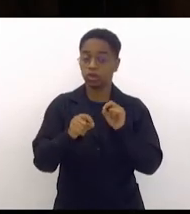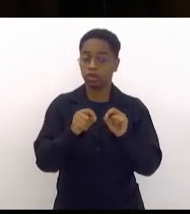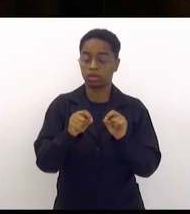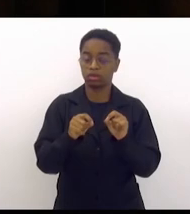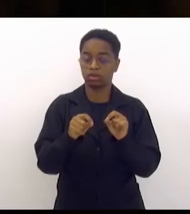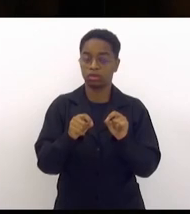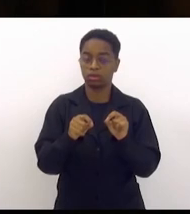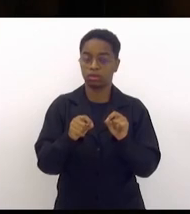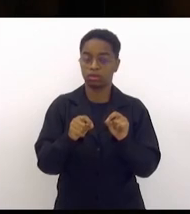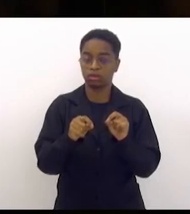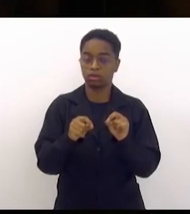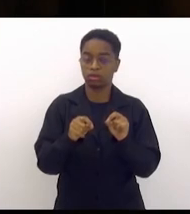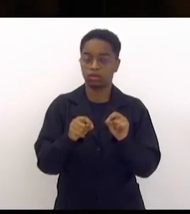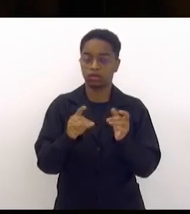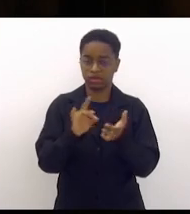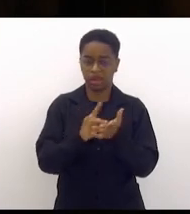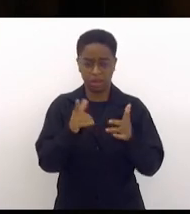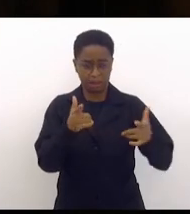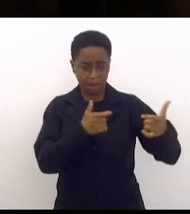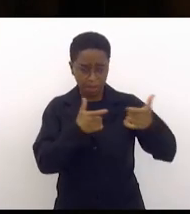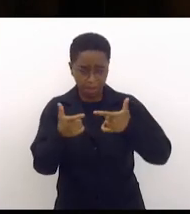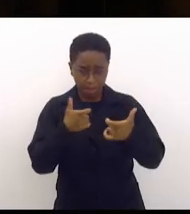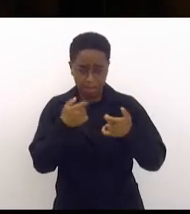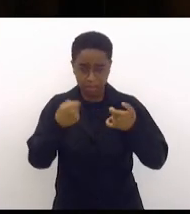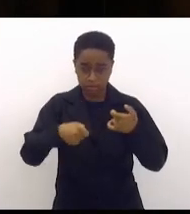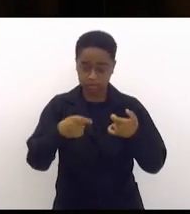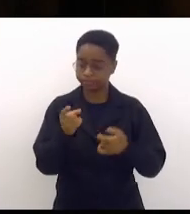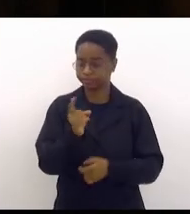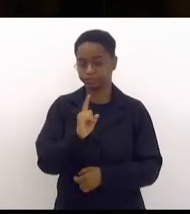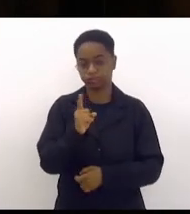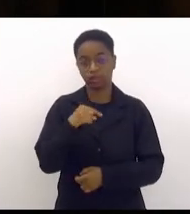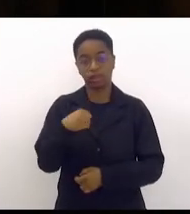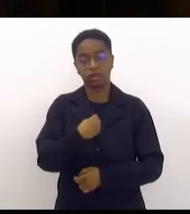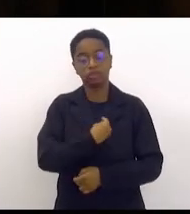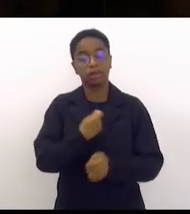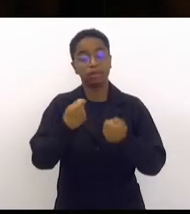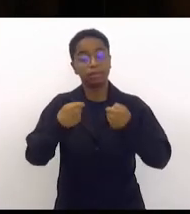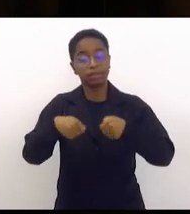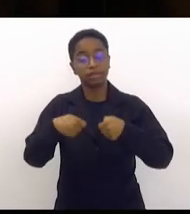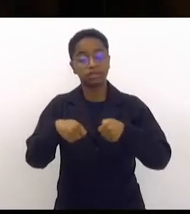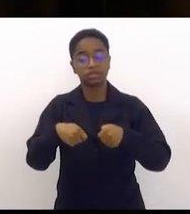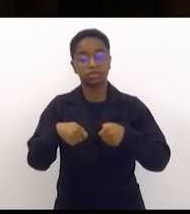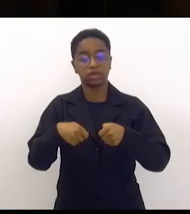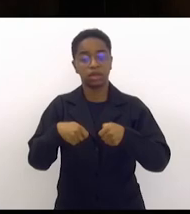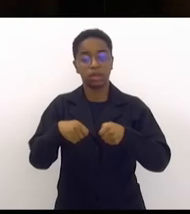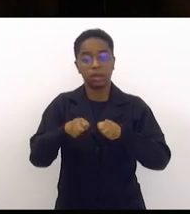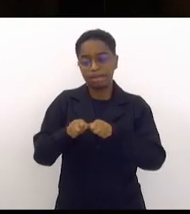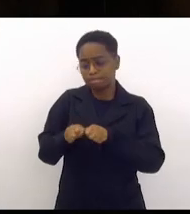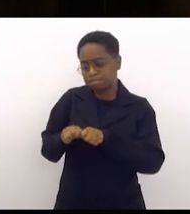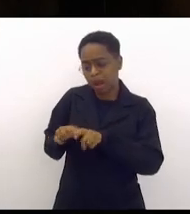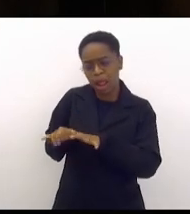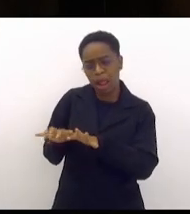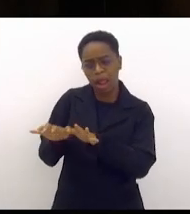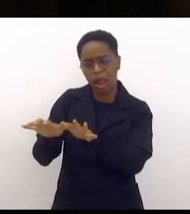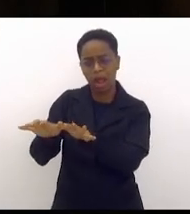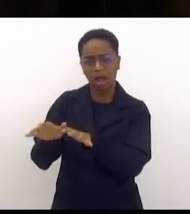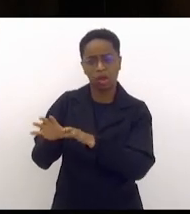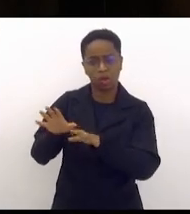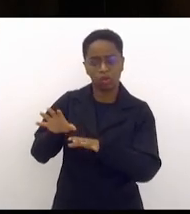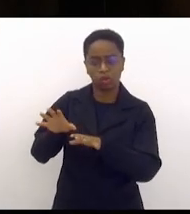troca de tiros o que nós precisamos não é invadir comunidade